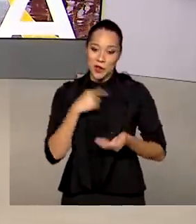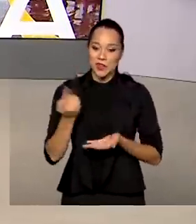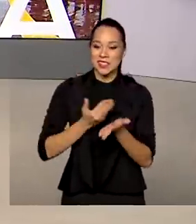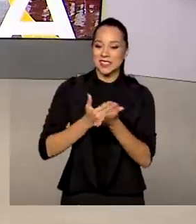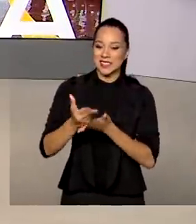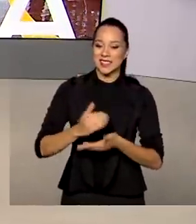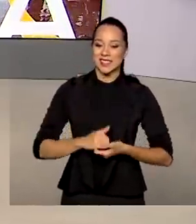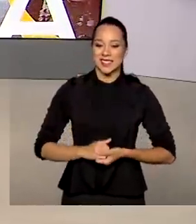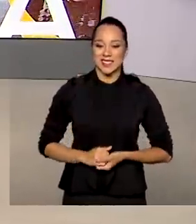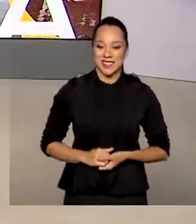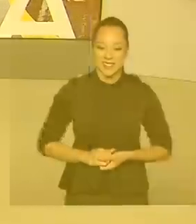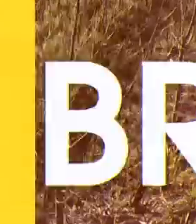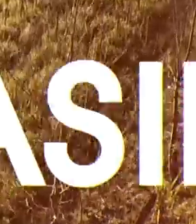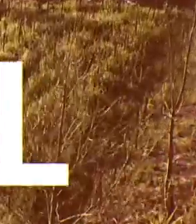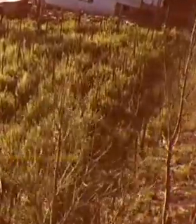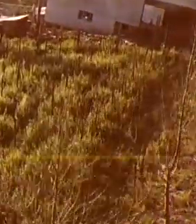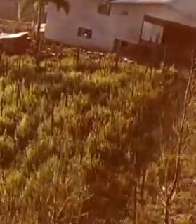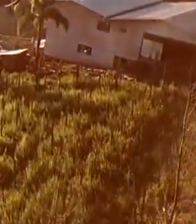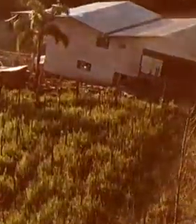está no ar.